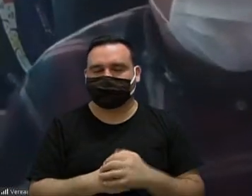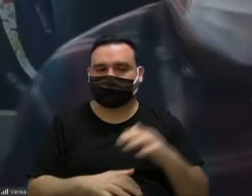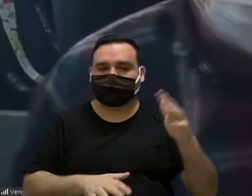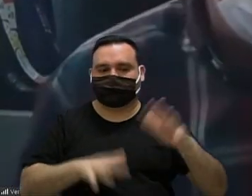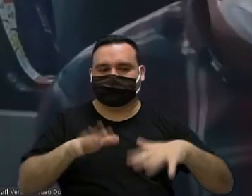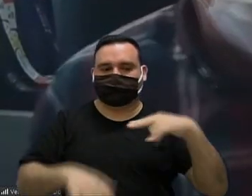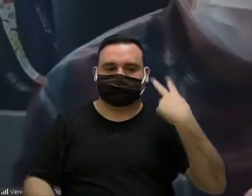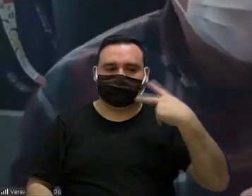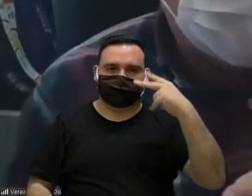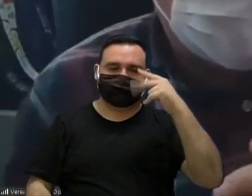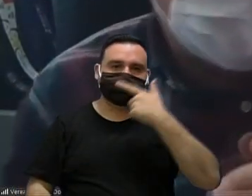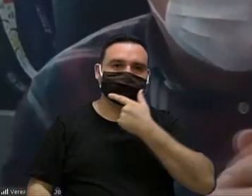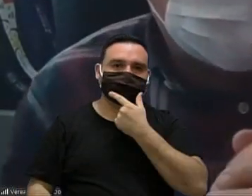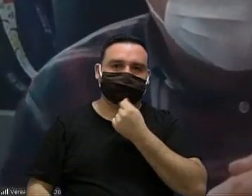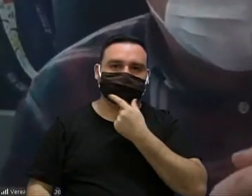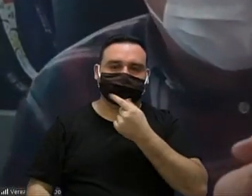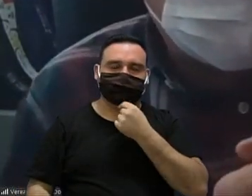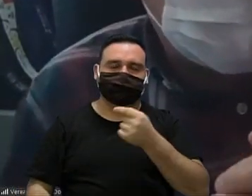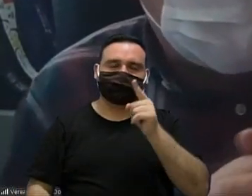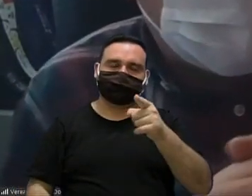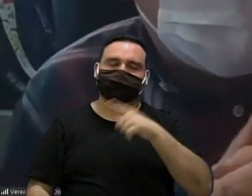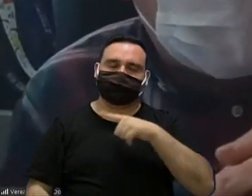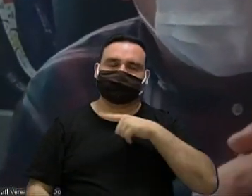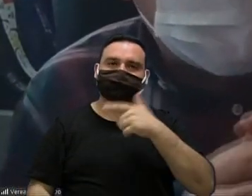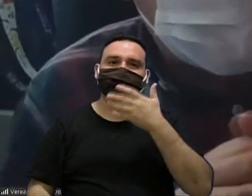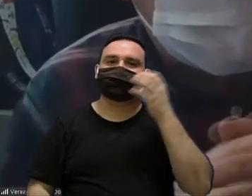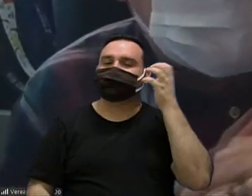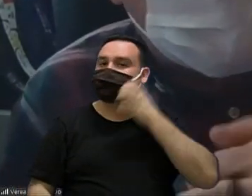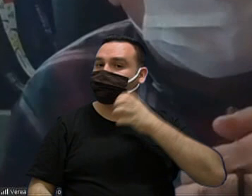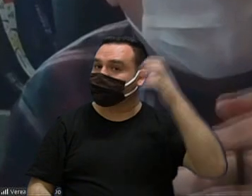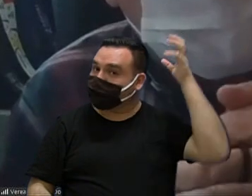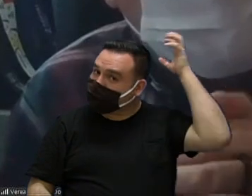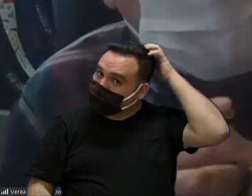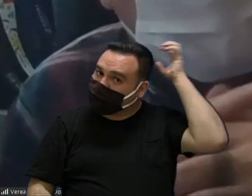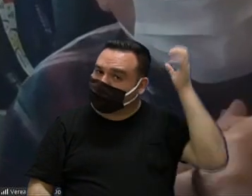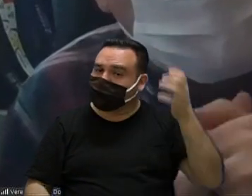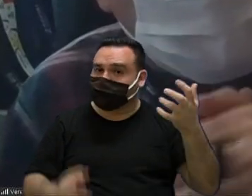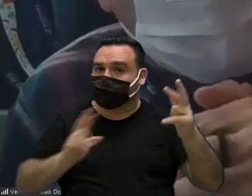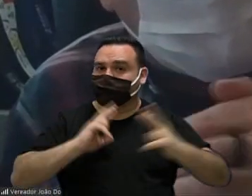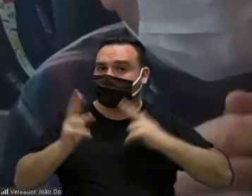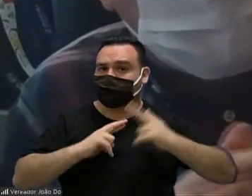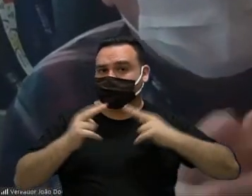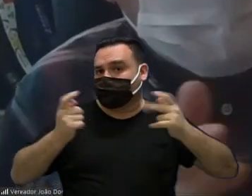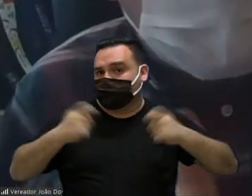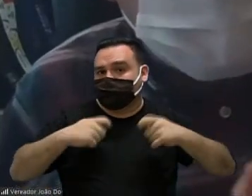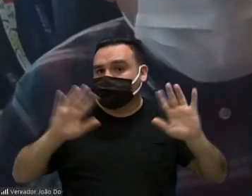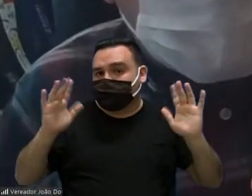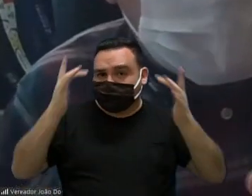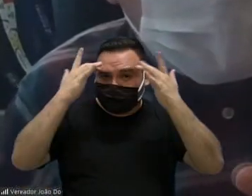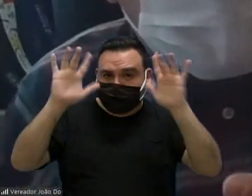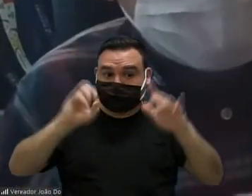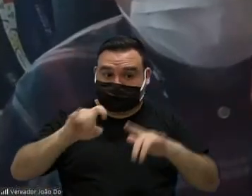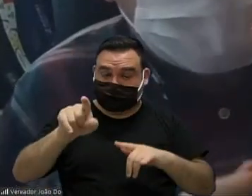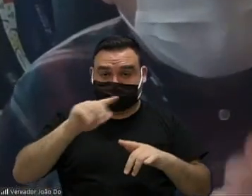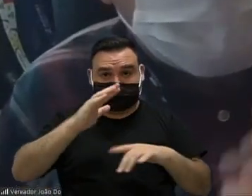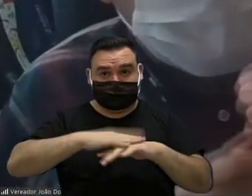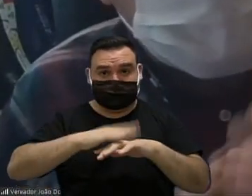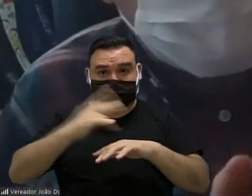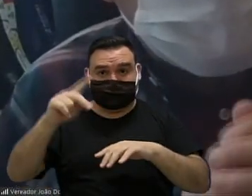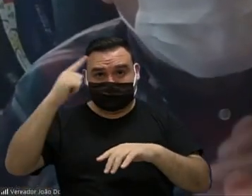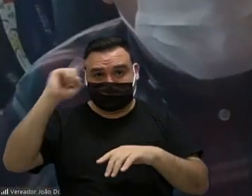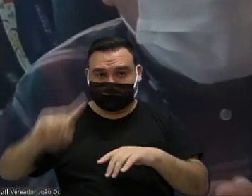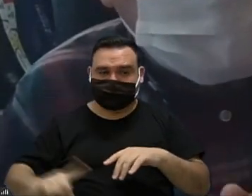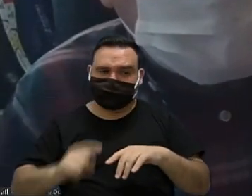o vereador autor do projeto de lei o Pérez talvez soubesse nos responder com relação a isso se ele não souber seria